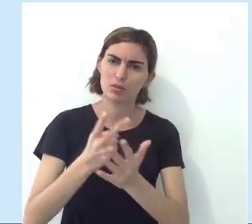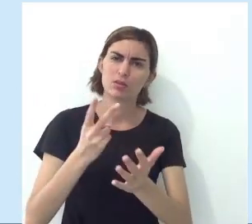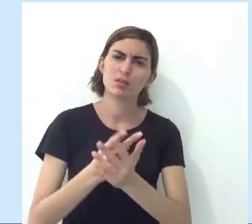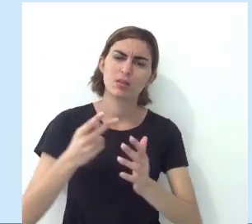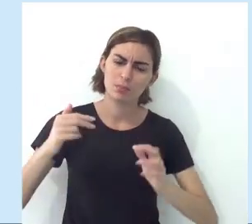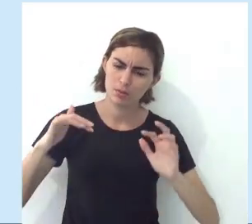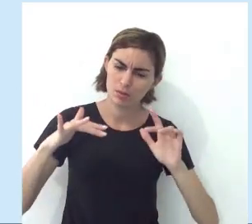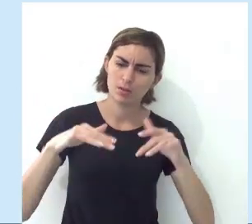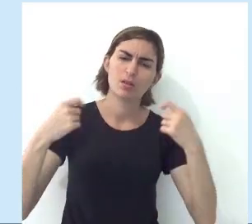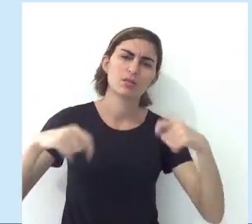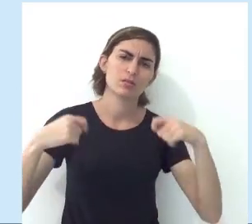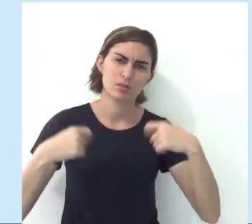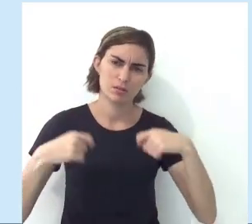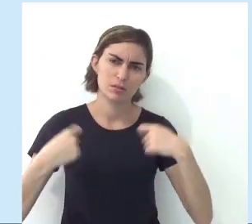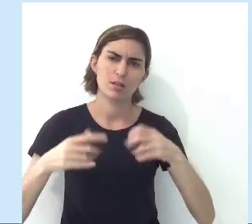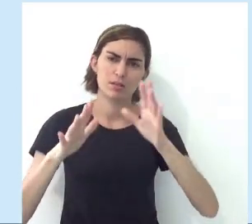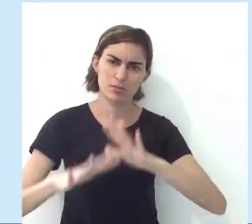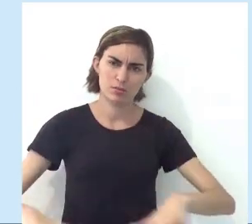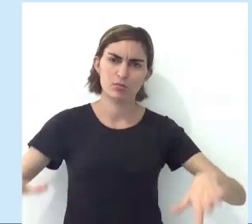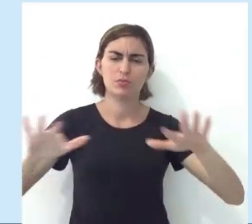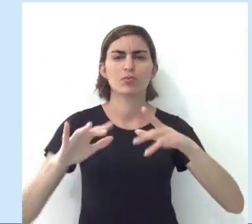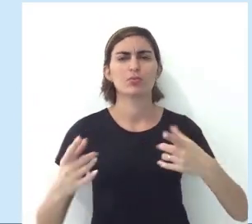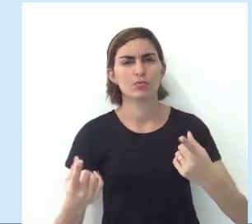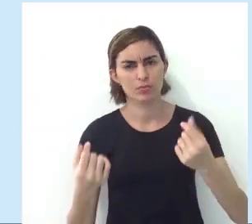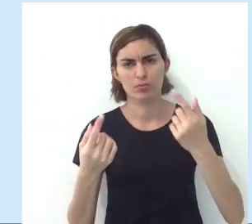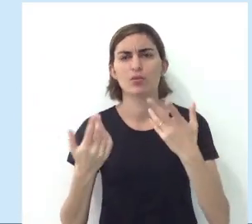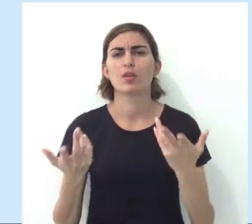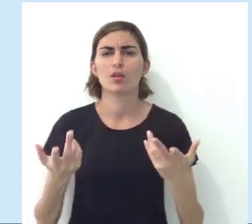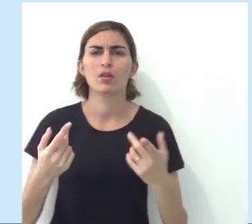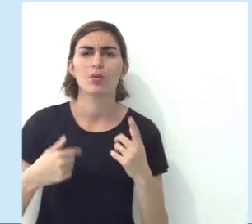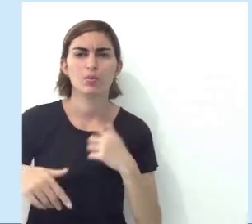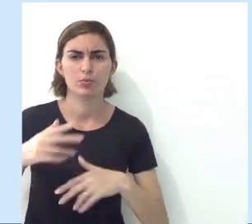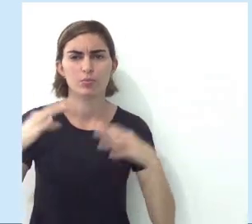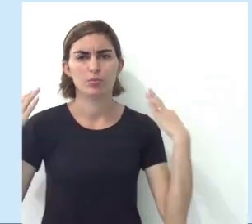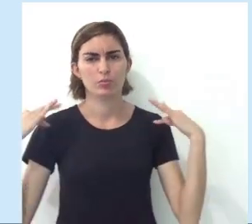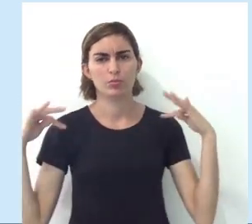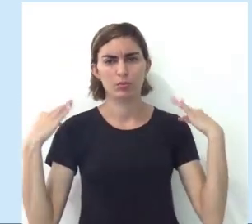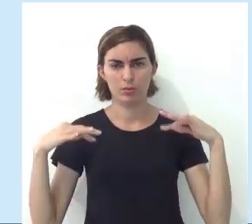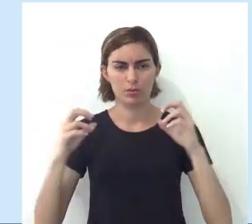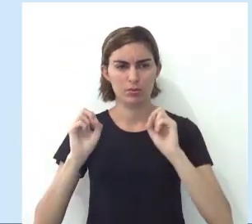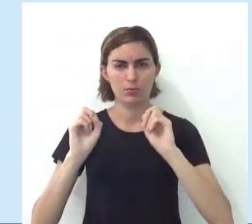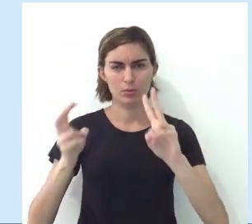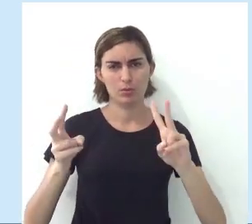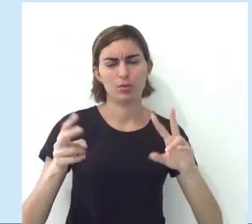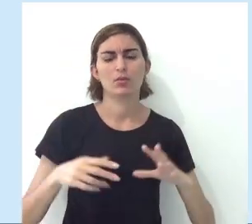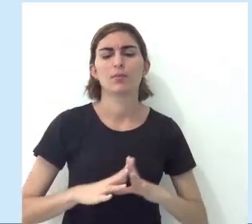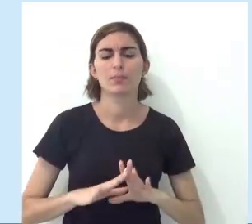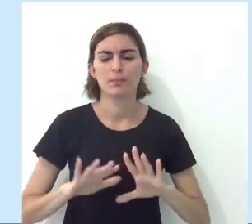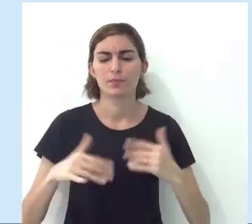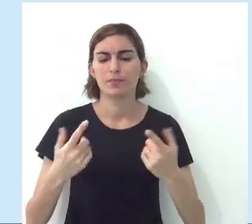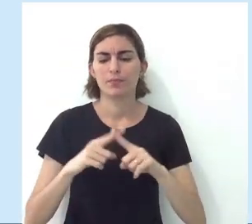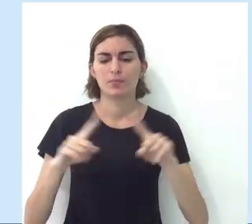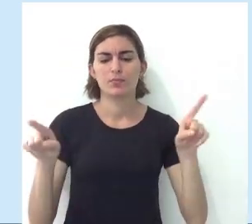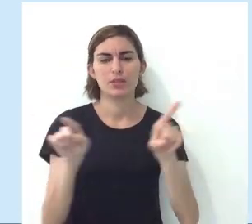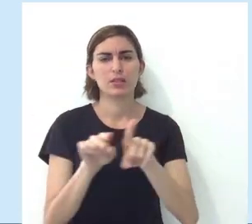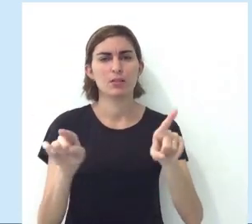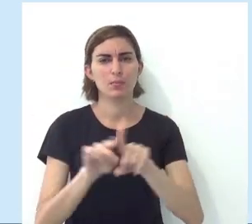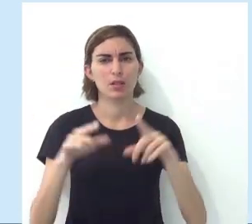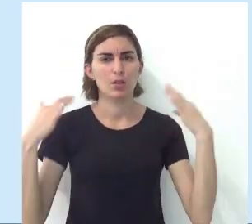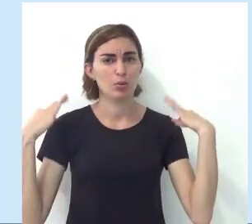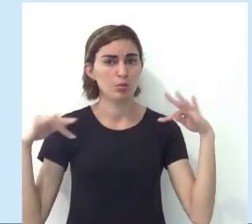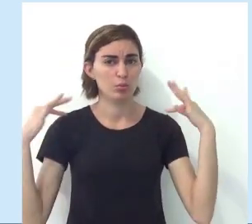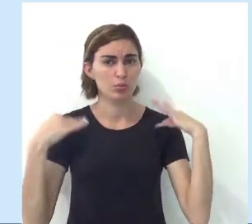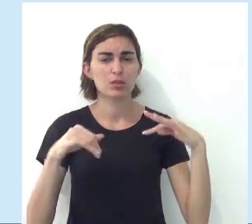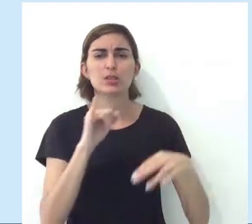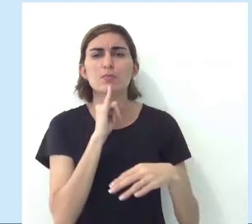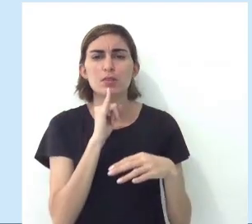sempre ativos, né, a necessidade que esses ambientes geram para a questão do turismo, ok, gente? Mas também